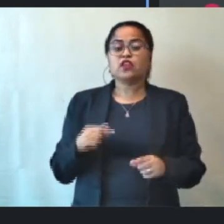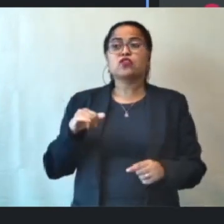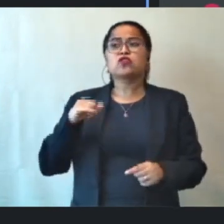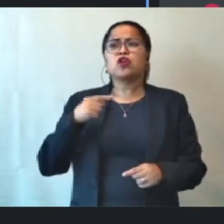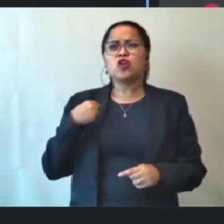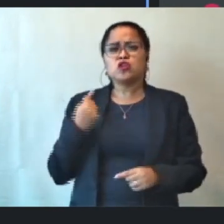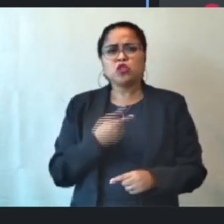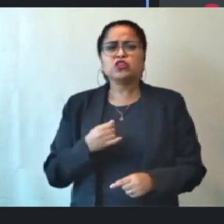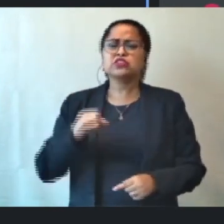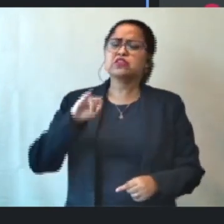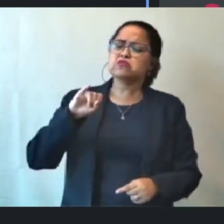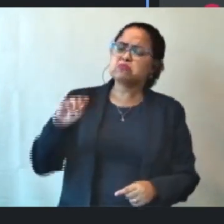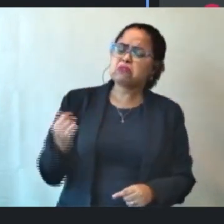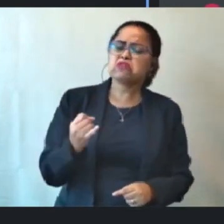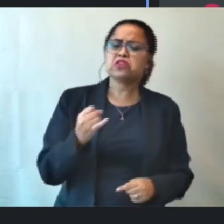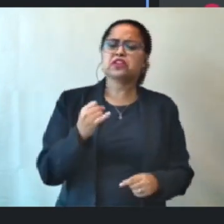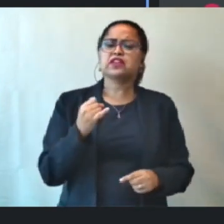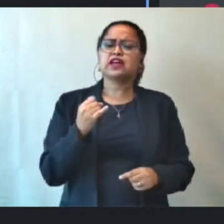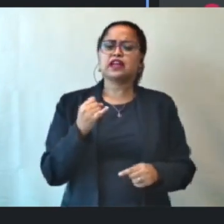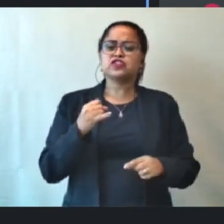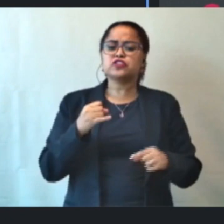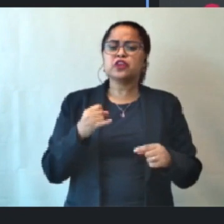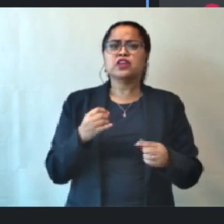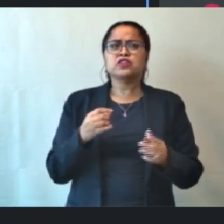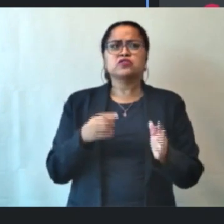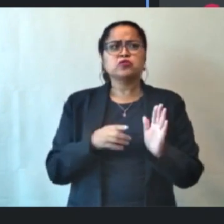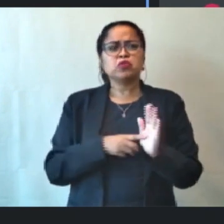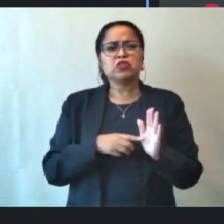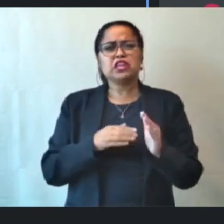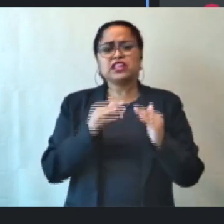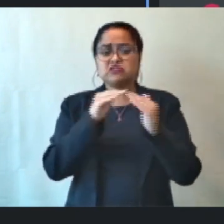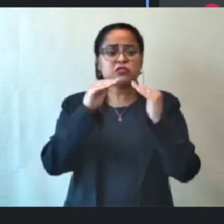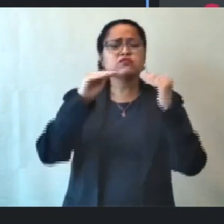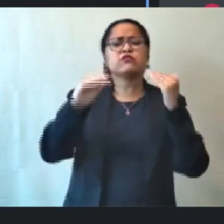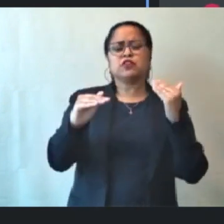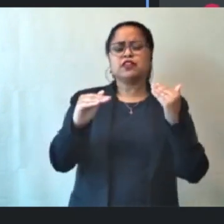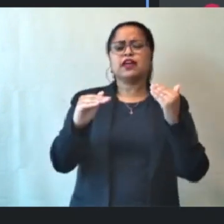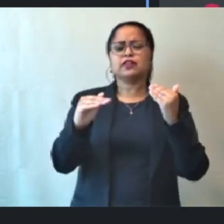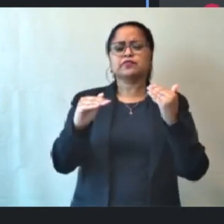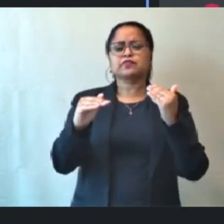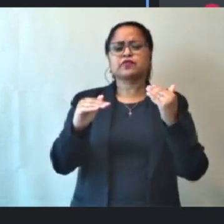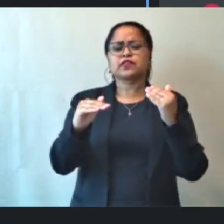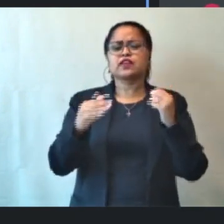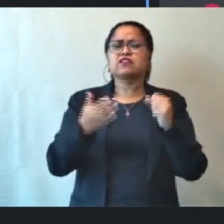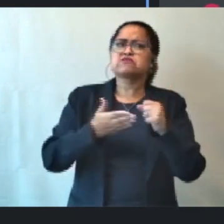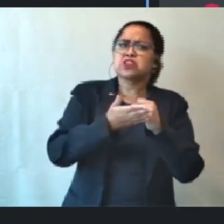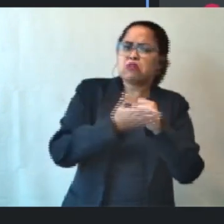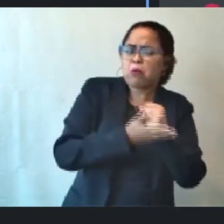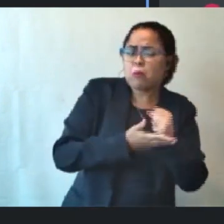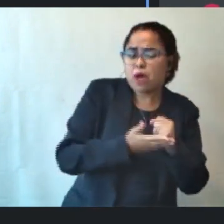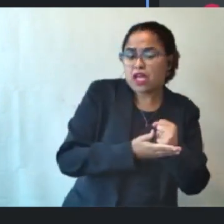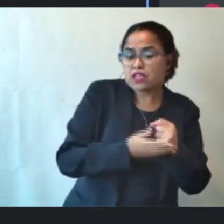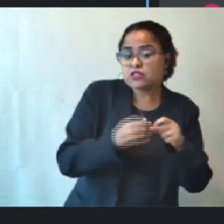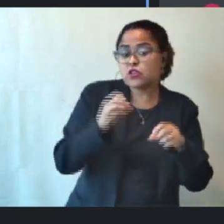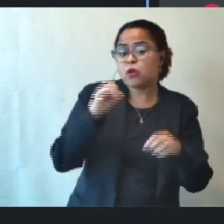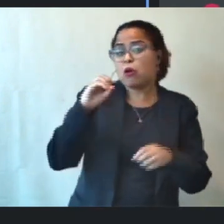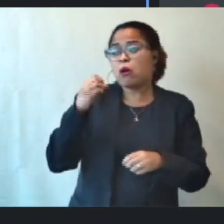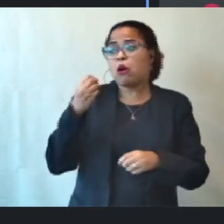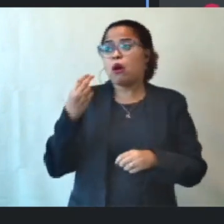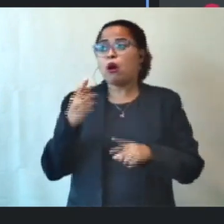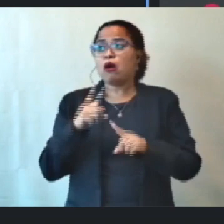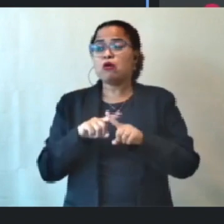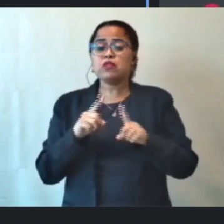de divergir, mesmo sendo base ou não base, nós temos direito e